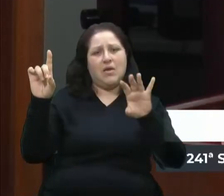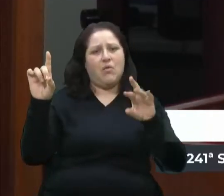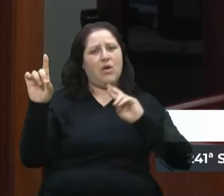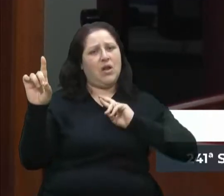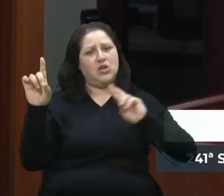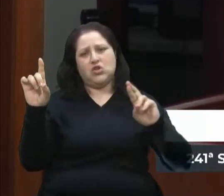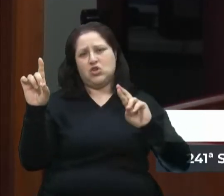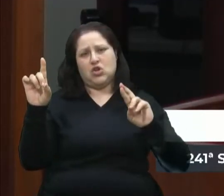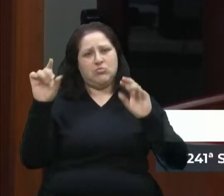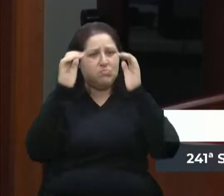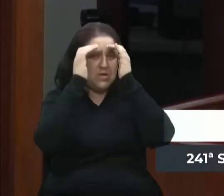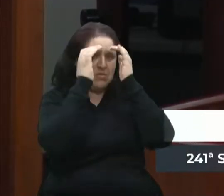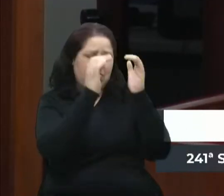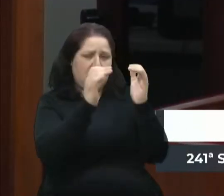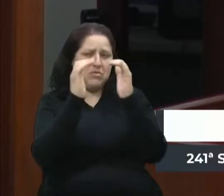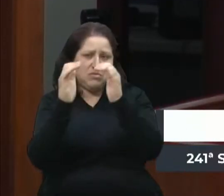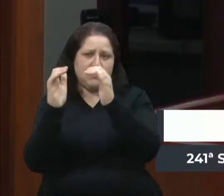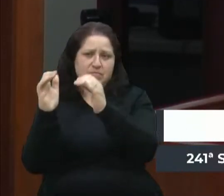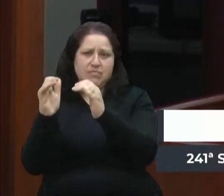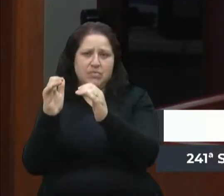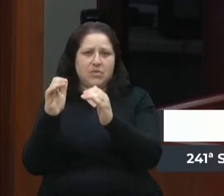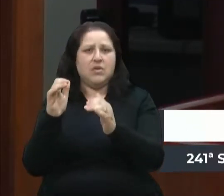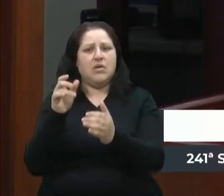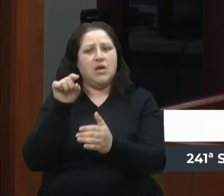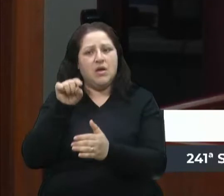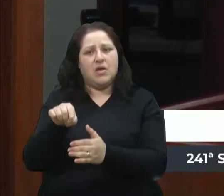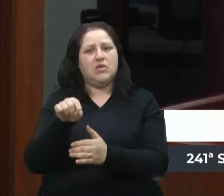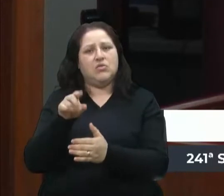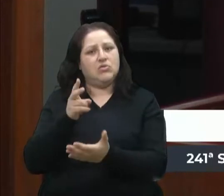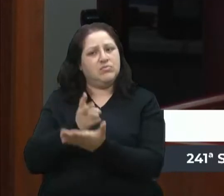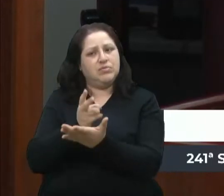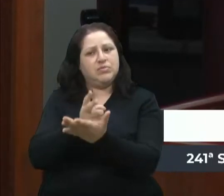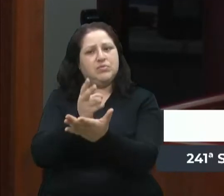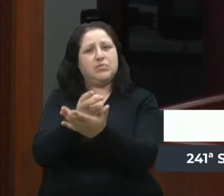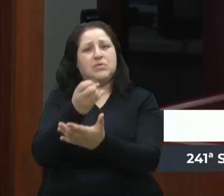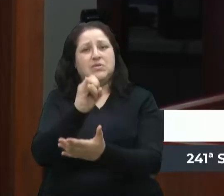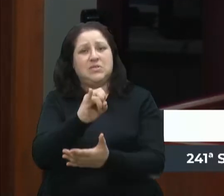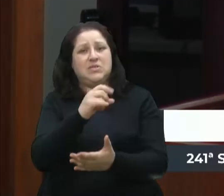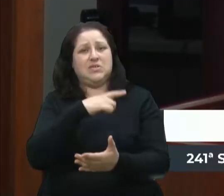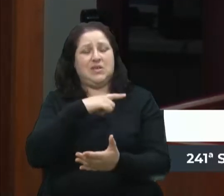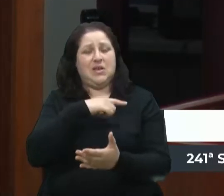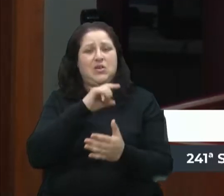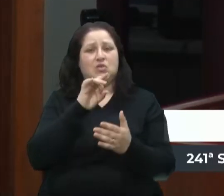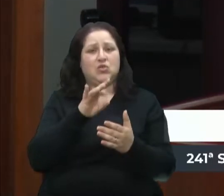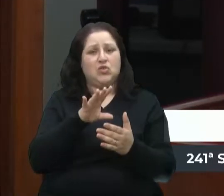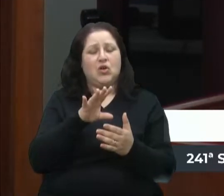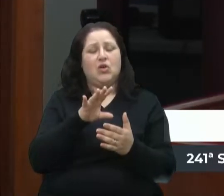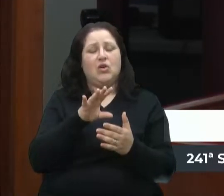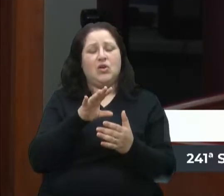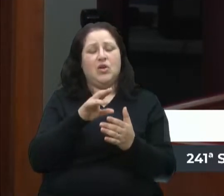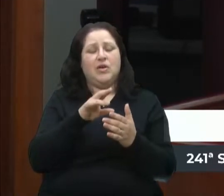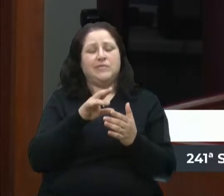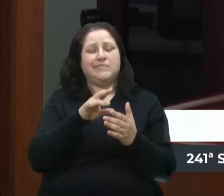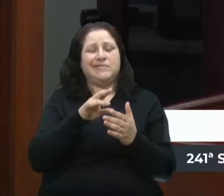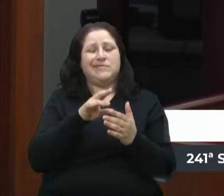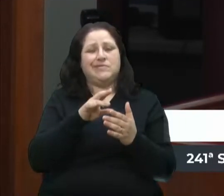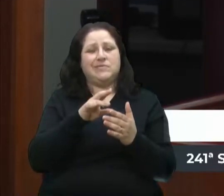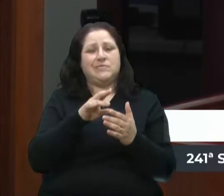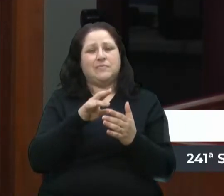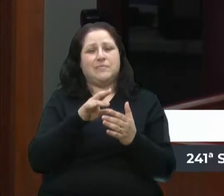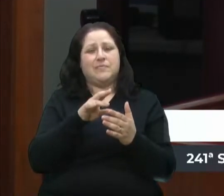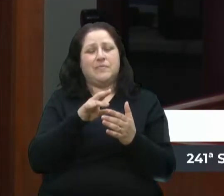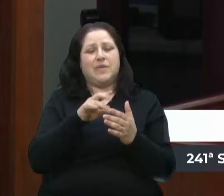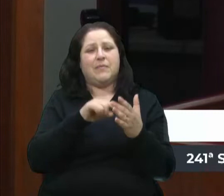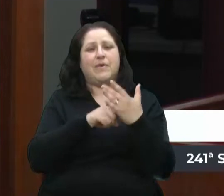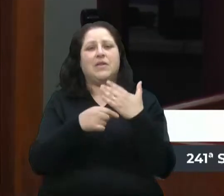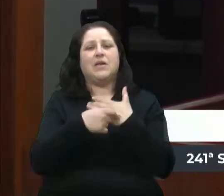que isso perdure, porque quando o trem simplesmente descareliar, nós estaremos lá para botá-lo de volta